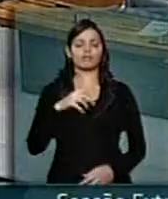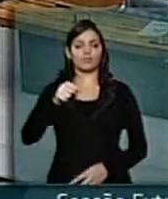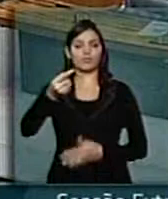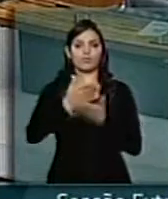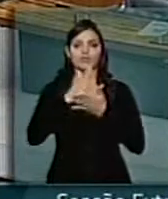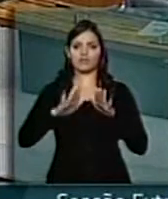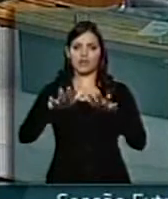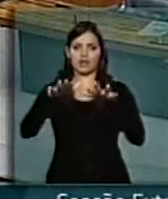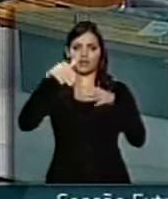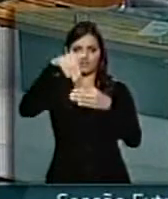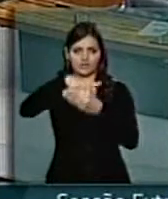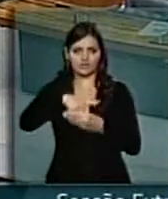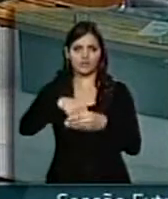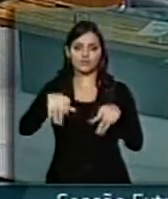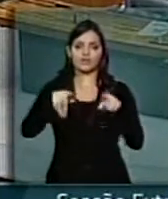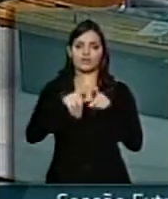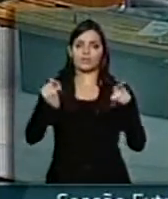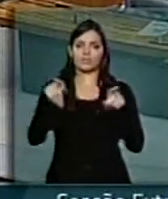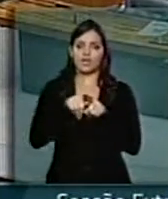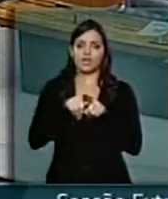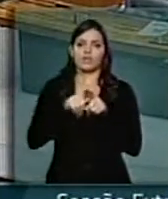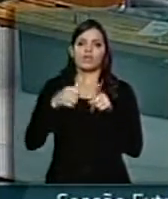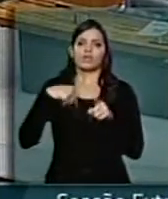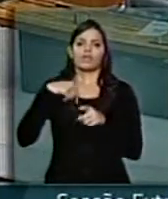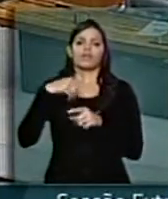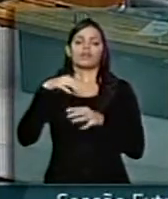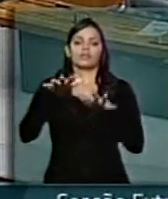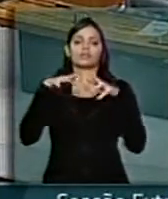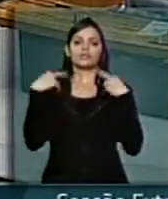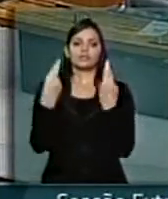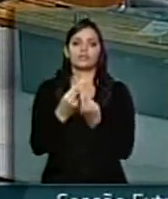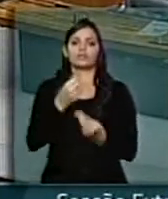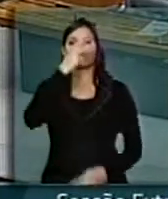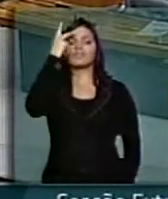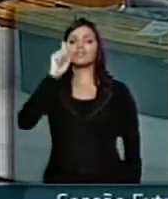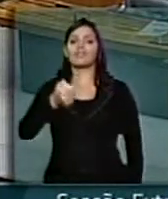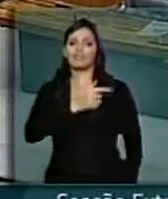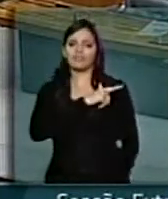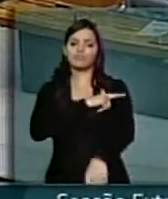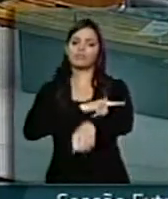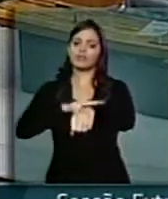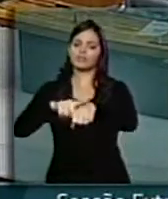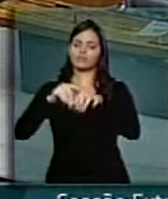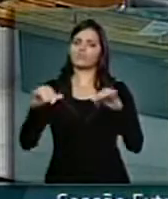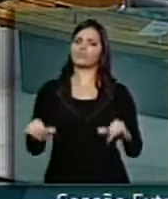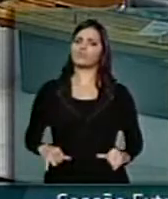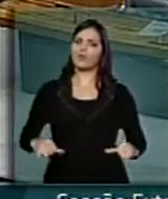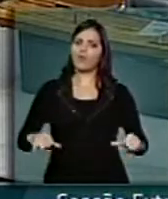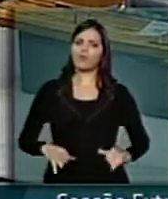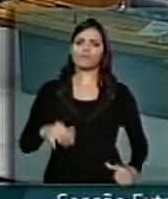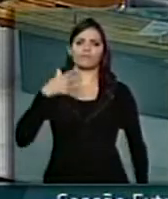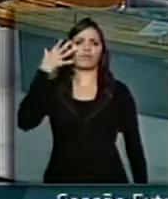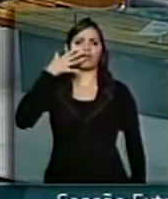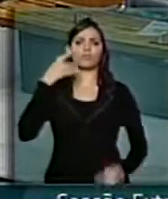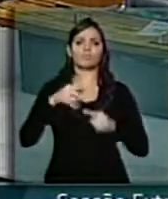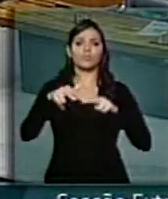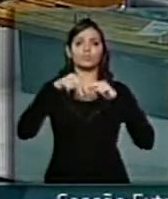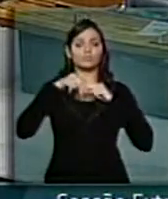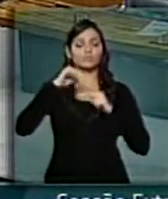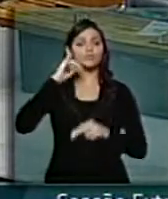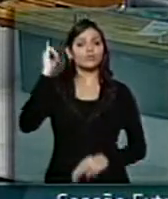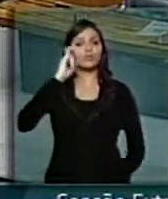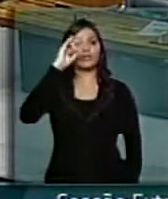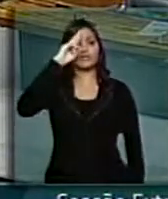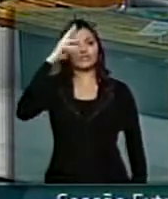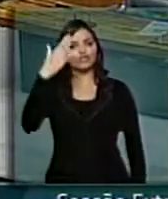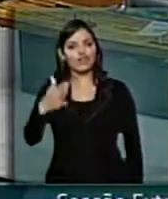Eu queria dizer que quem tem educação às vezes sofre, para usar da palavra aqui nessa casa. Por isso que é tão importante, V. Exª, nessa cadeira, para